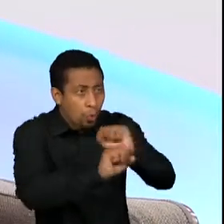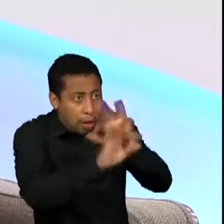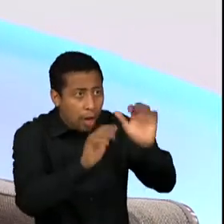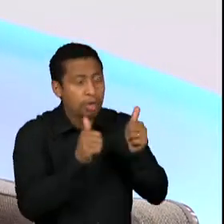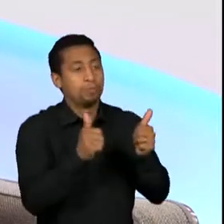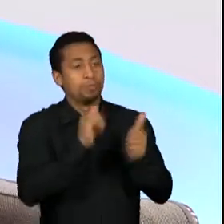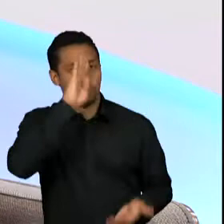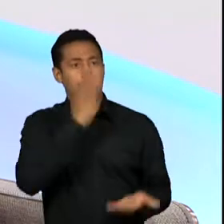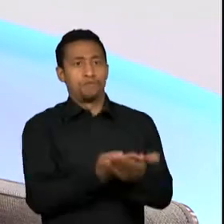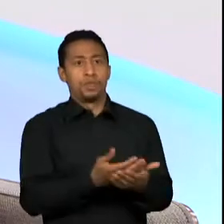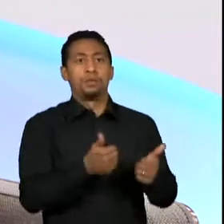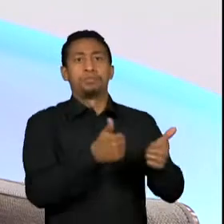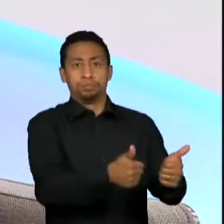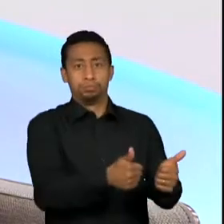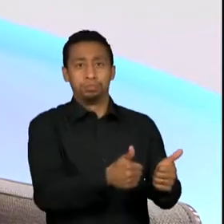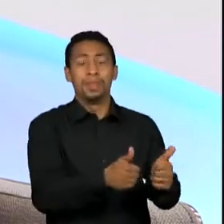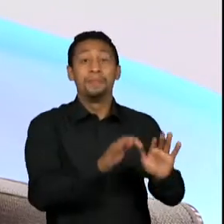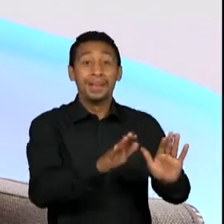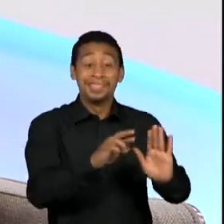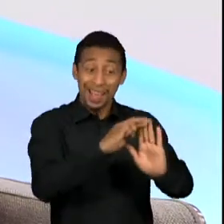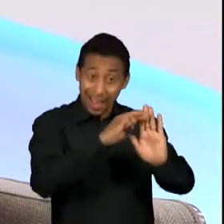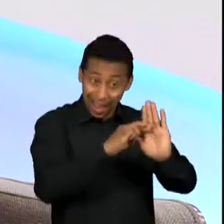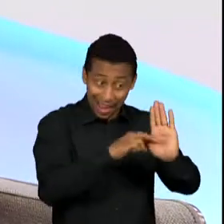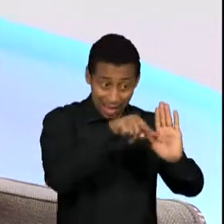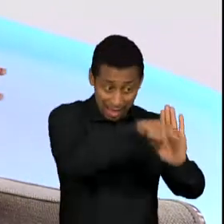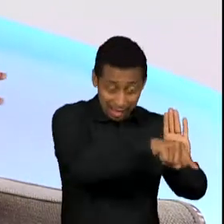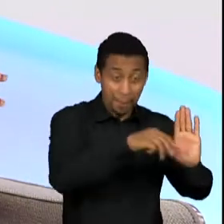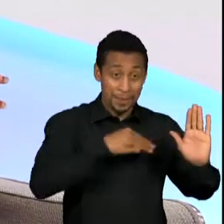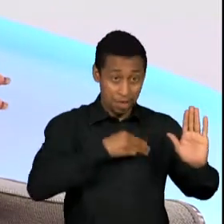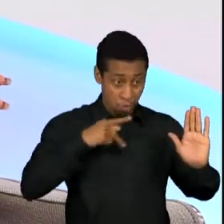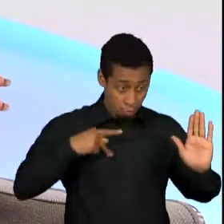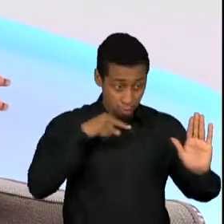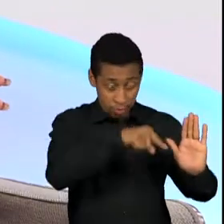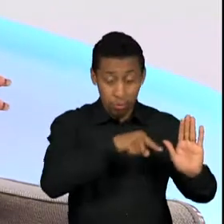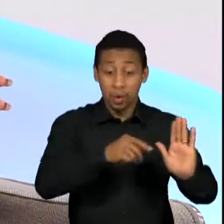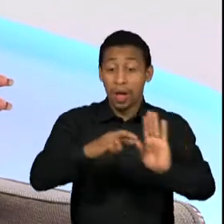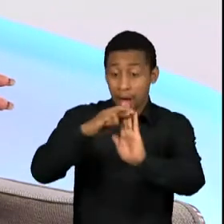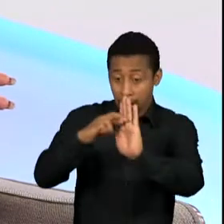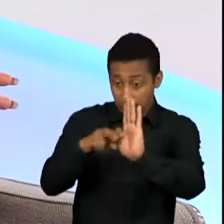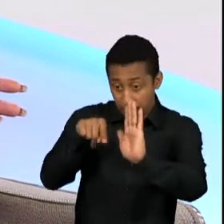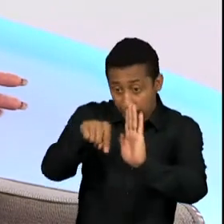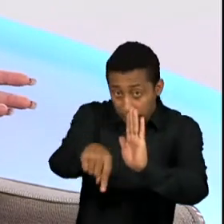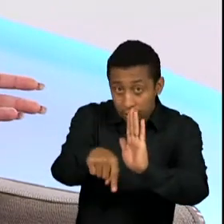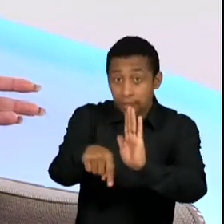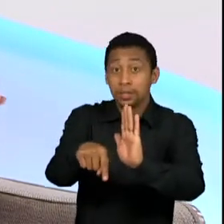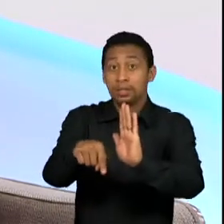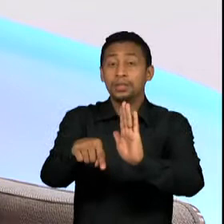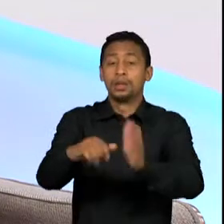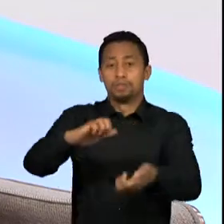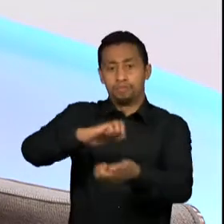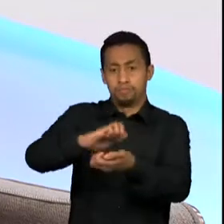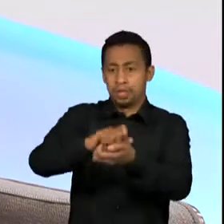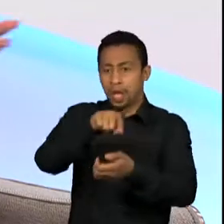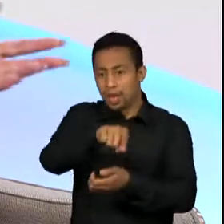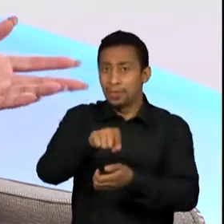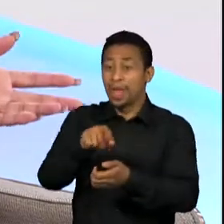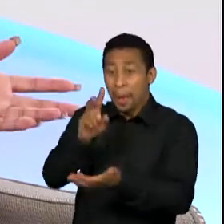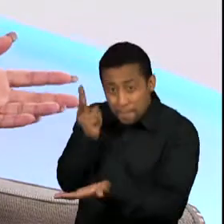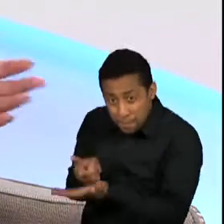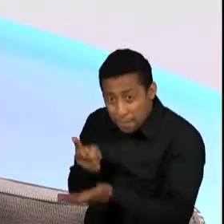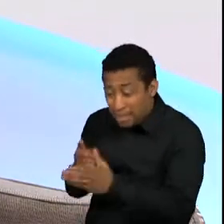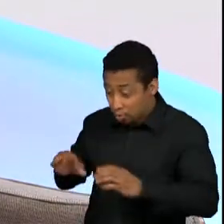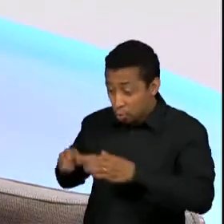se as mesmas regras aplicadas ao Ministério Público e à magistratura seriam